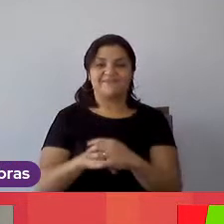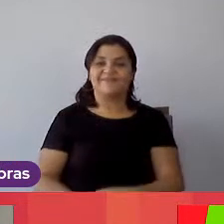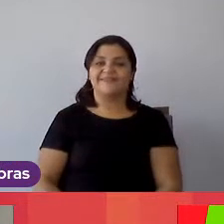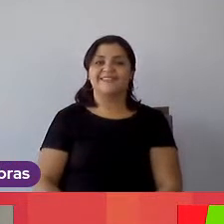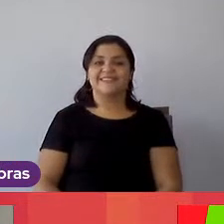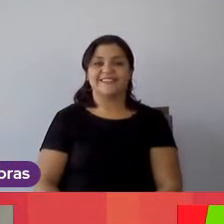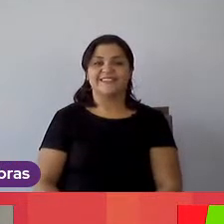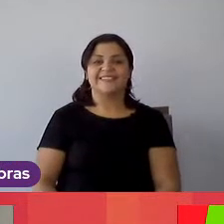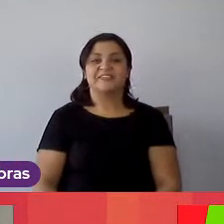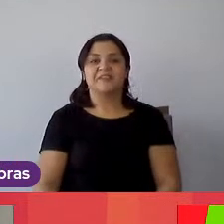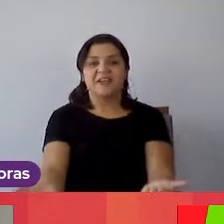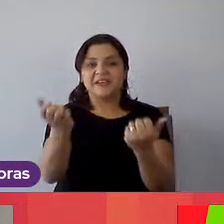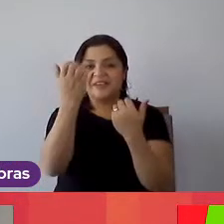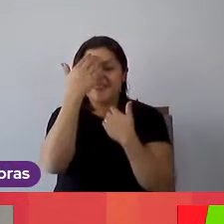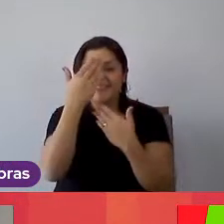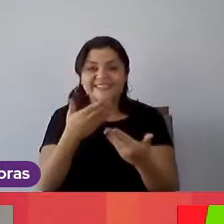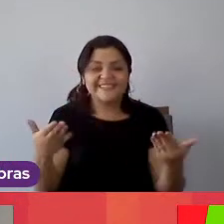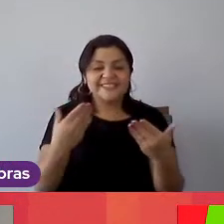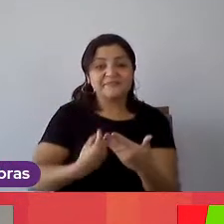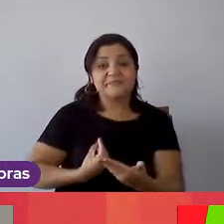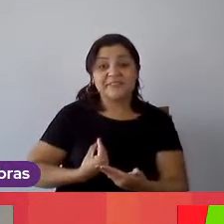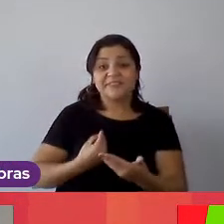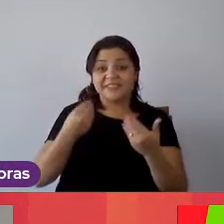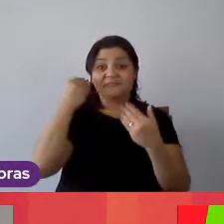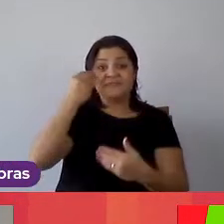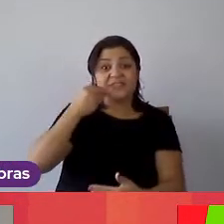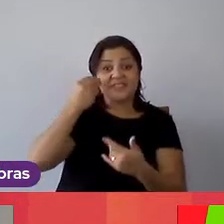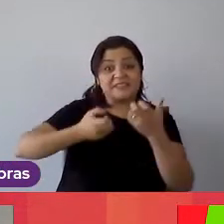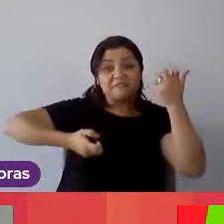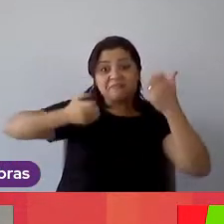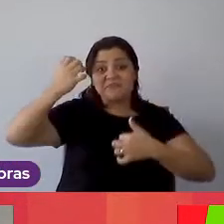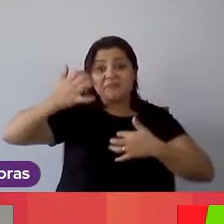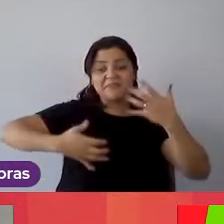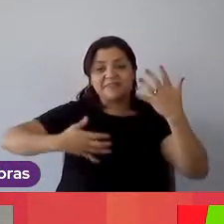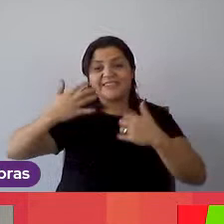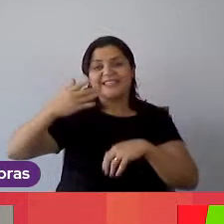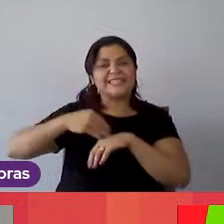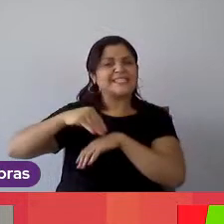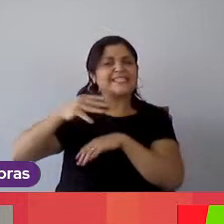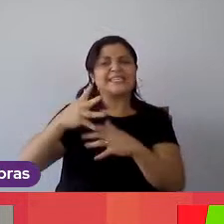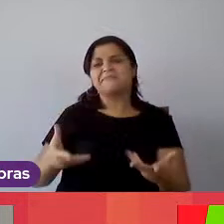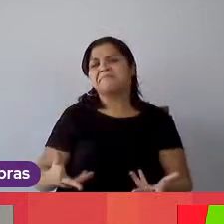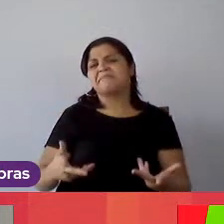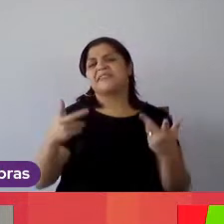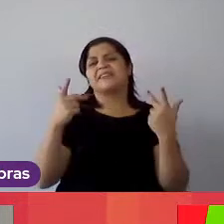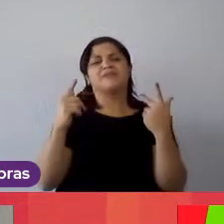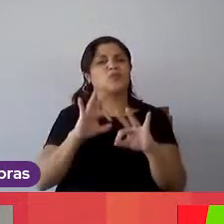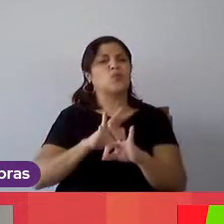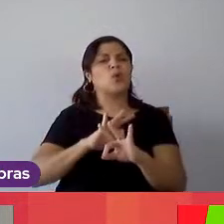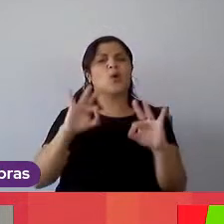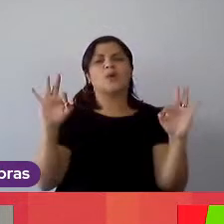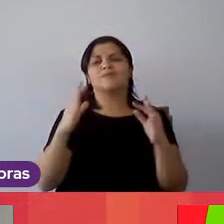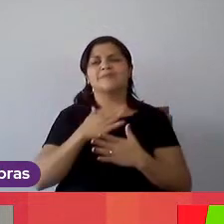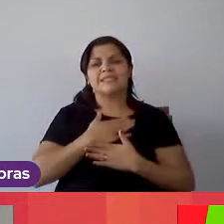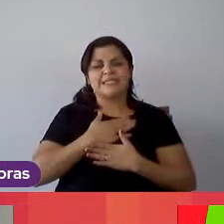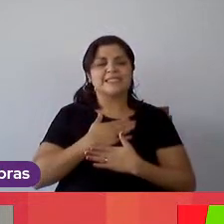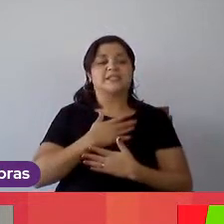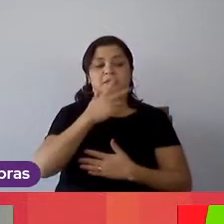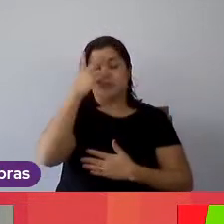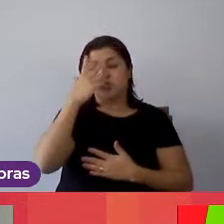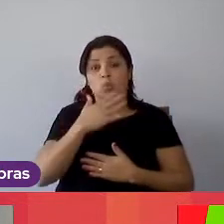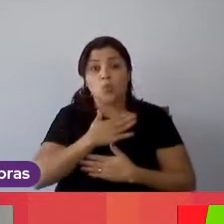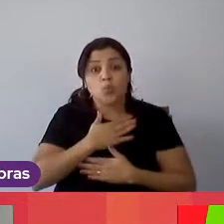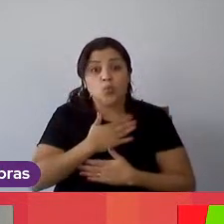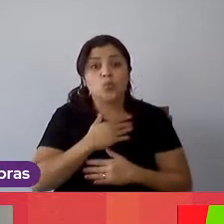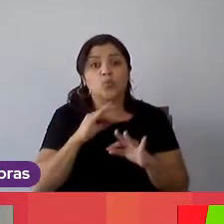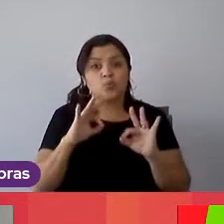pessoal muito obrigada por compartilharem a experiência de vocês as dicas foram ótimas mas eu acho que o pessoal recebeu muito bem